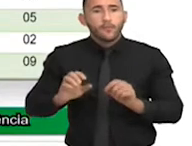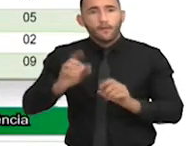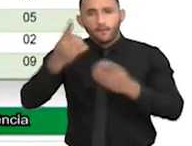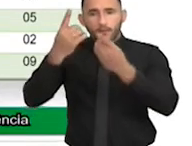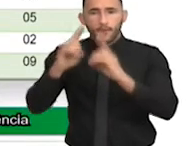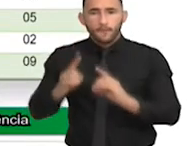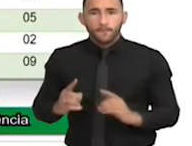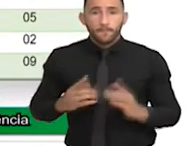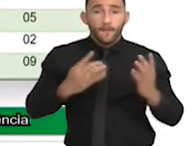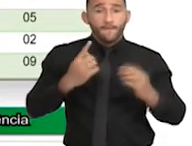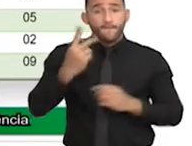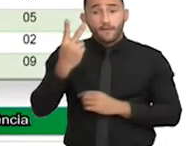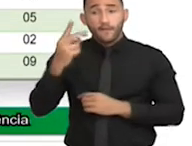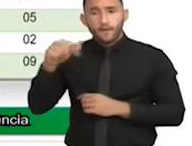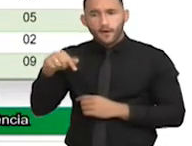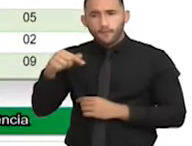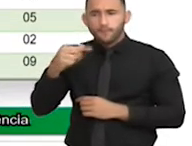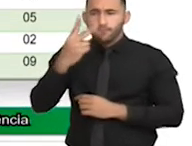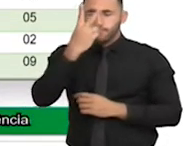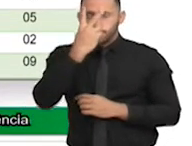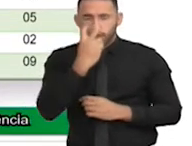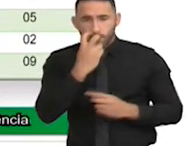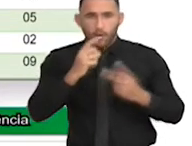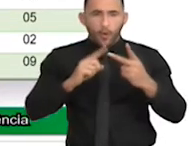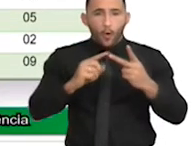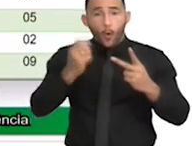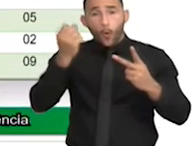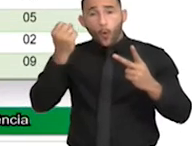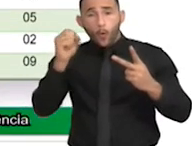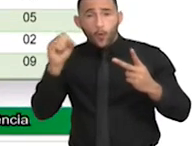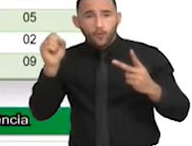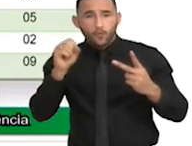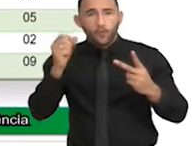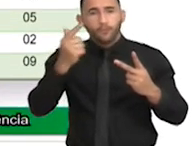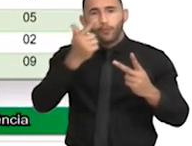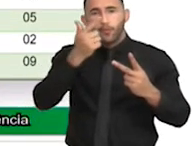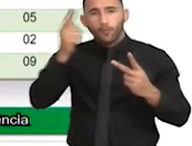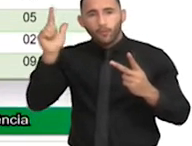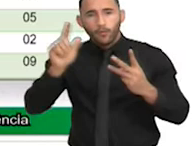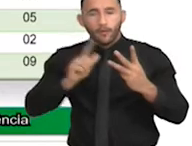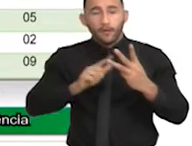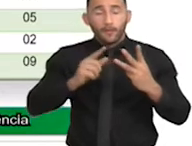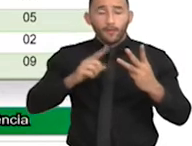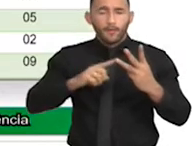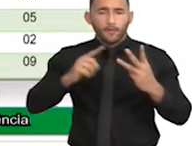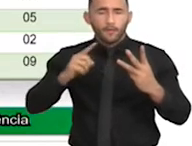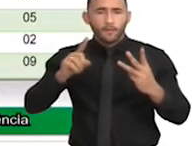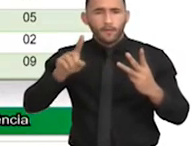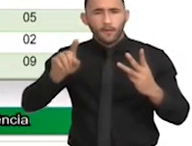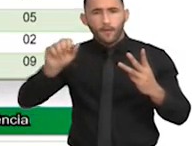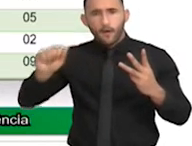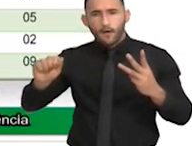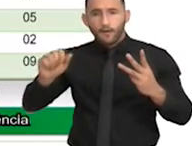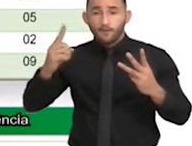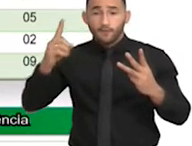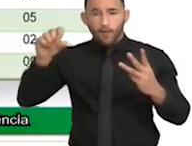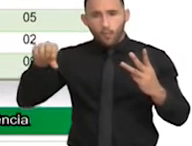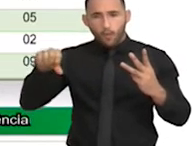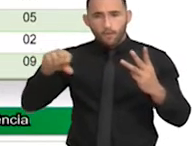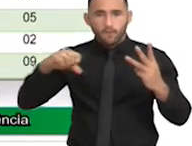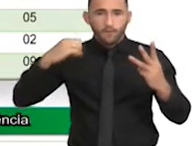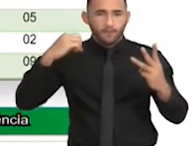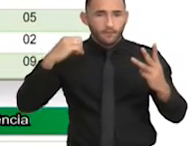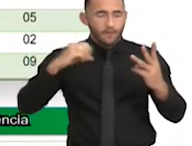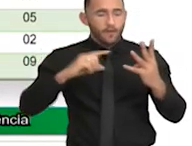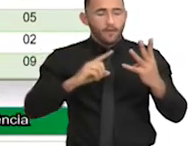baixa visão, 8 crianças com cegueira congênita, deficiência auditiva, 19, deficiência